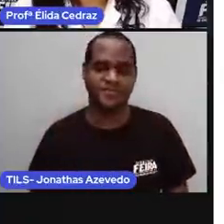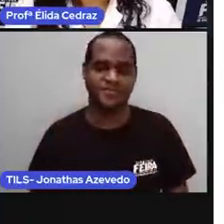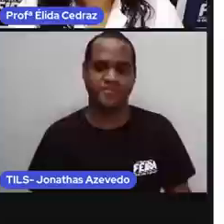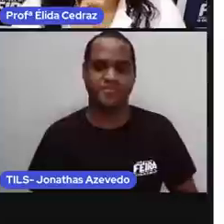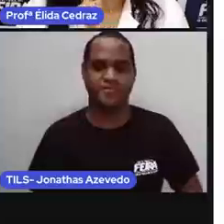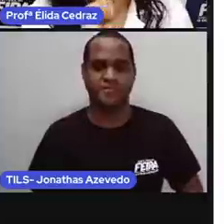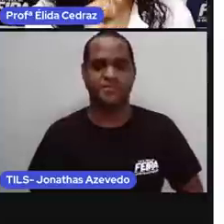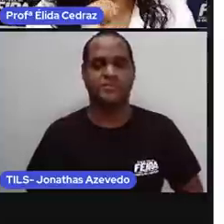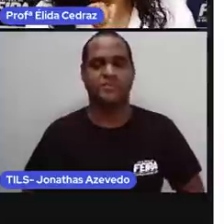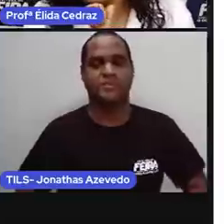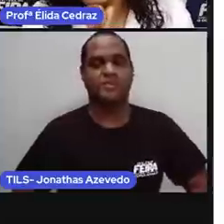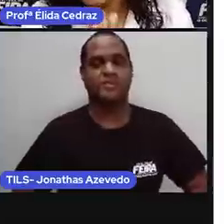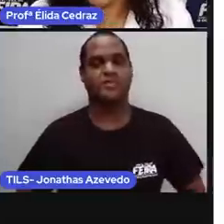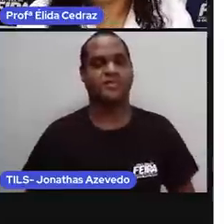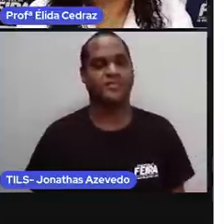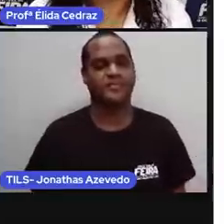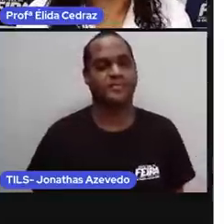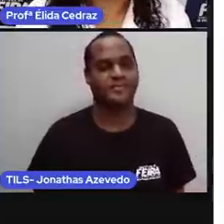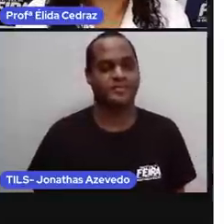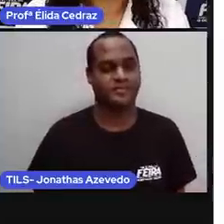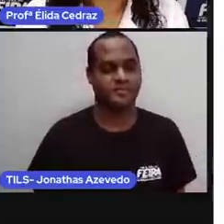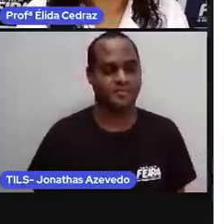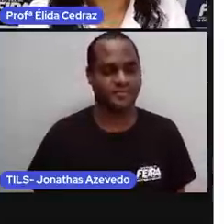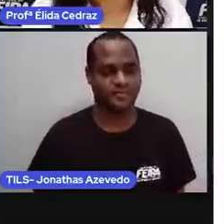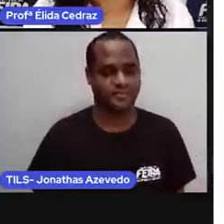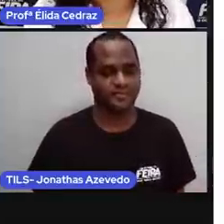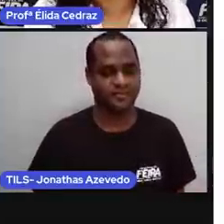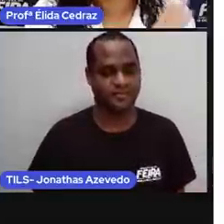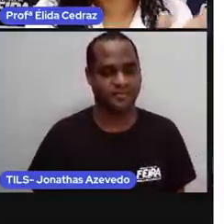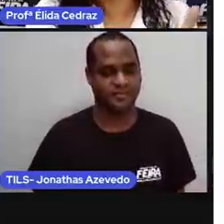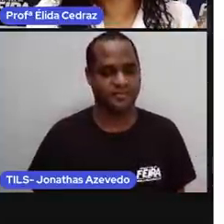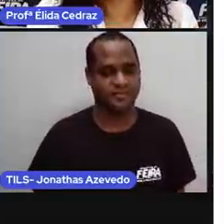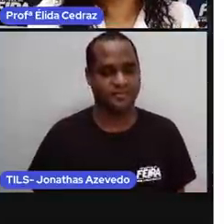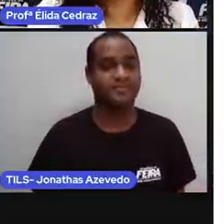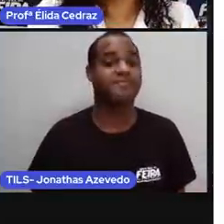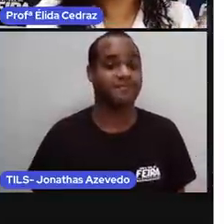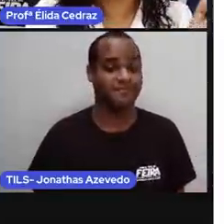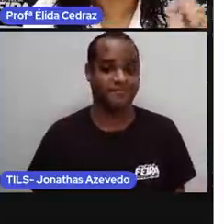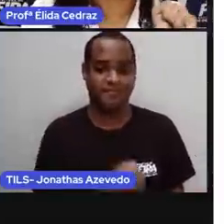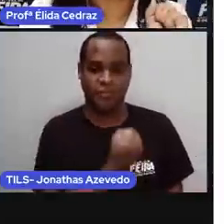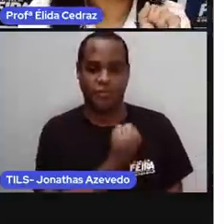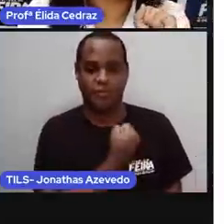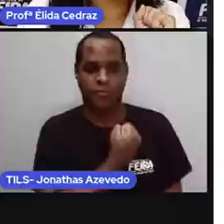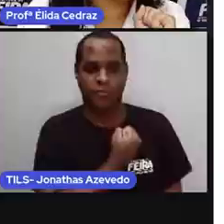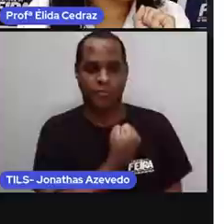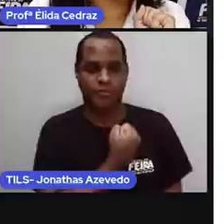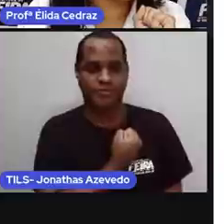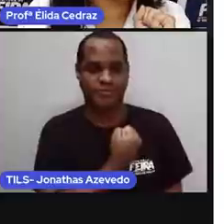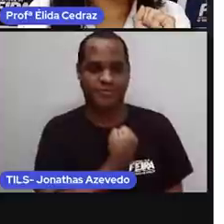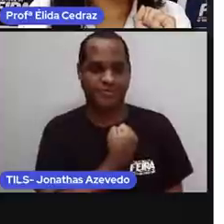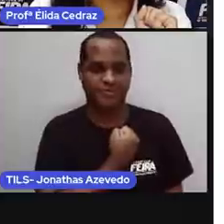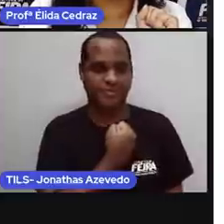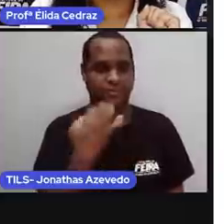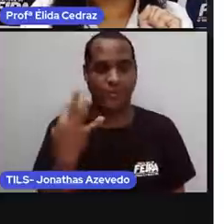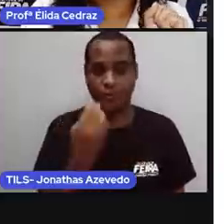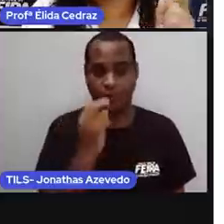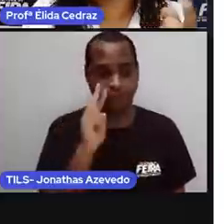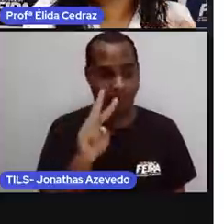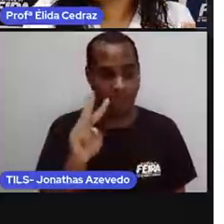Agora, vamos investigar. Os números, todos que nós já vimos.